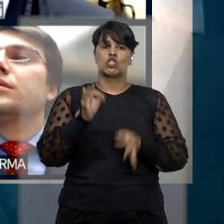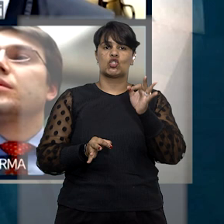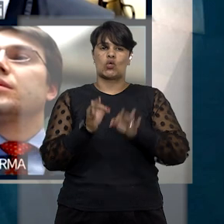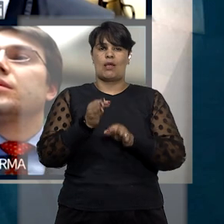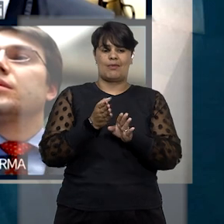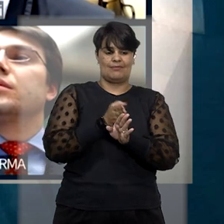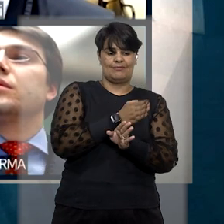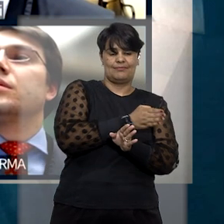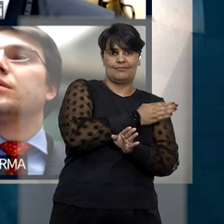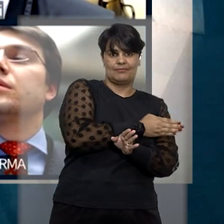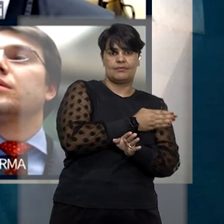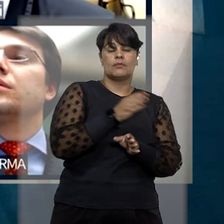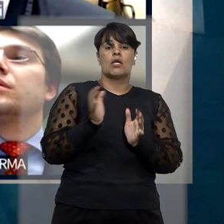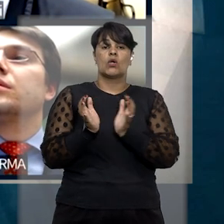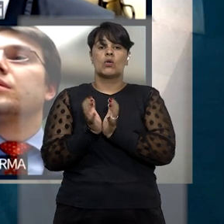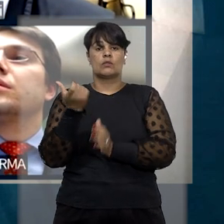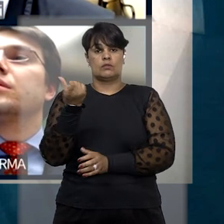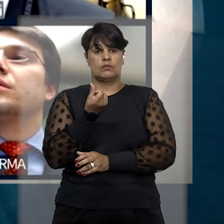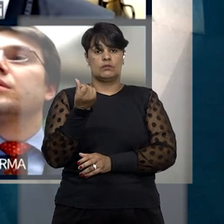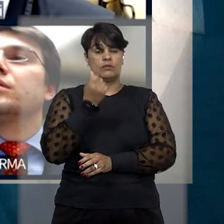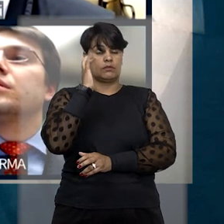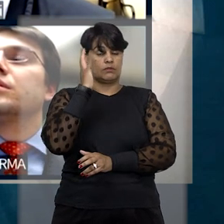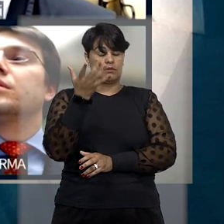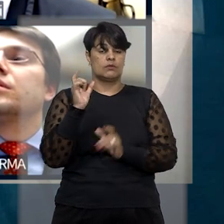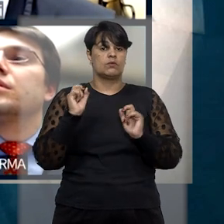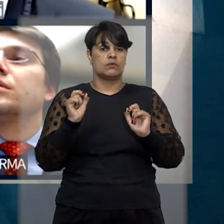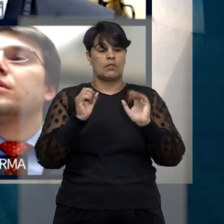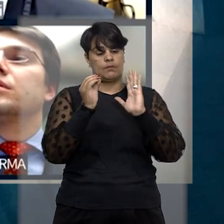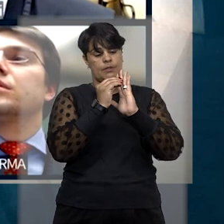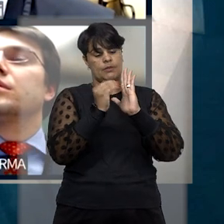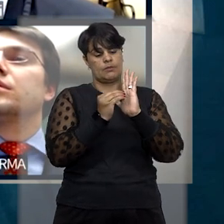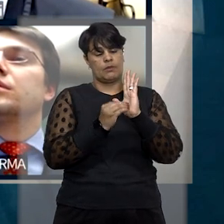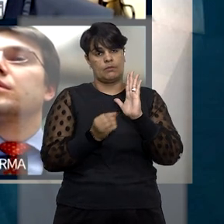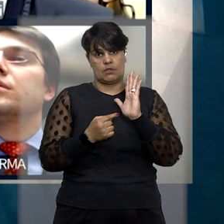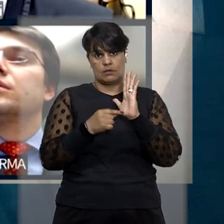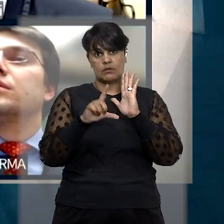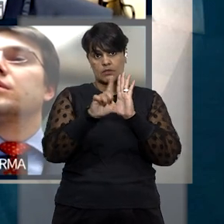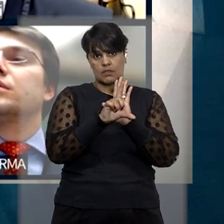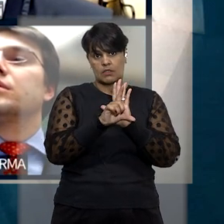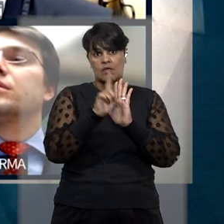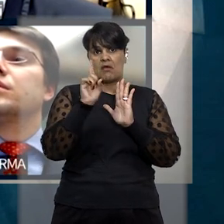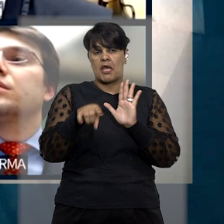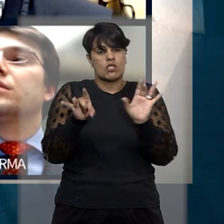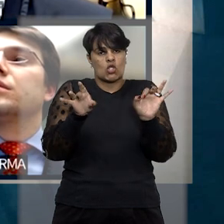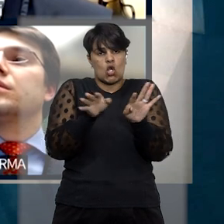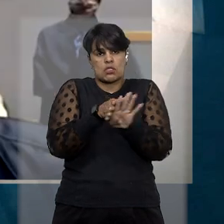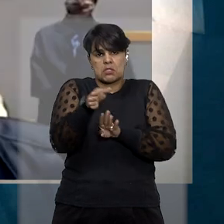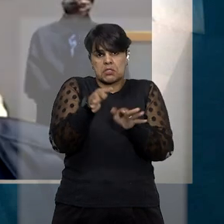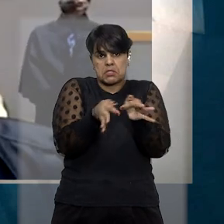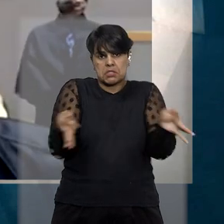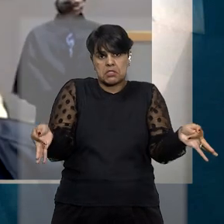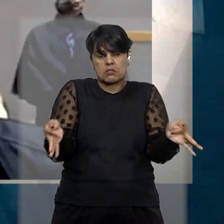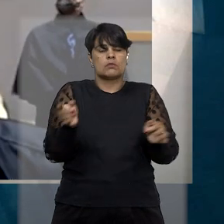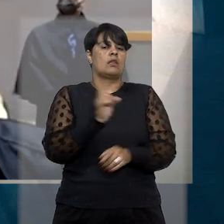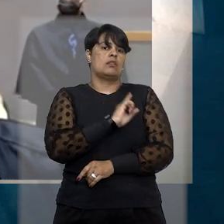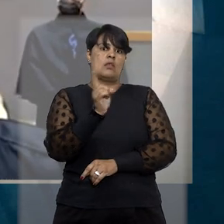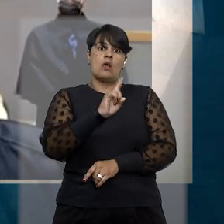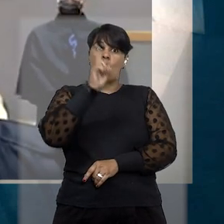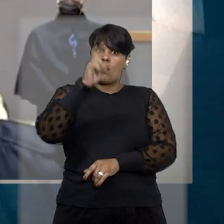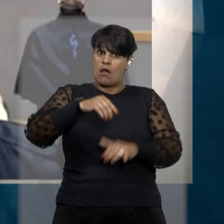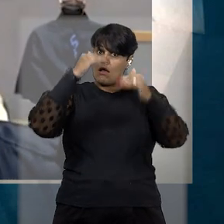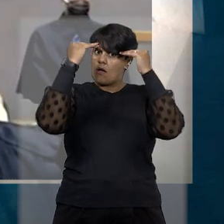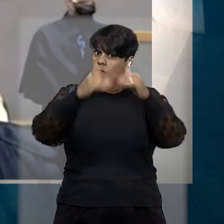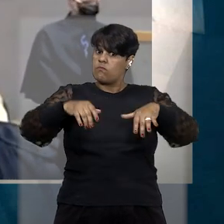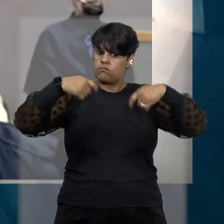havia estabelecido que os procedimentos previstos no dispositivo não são mera recomendação da lei, mas sim normas de